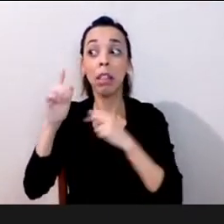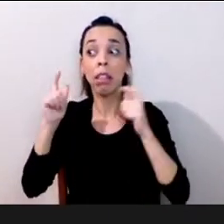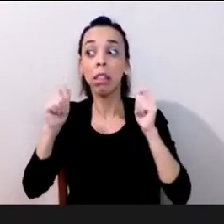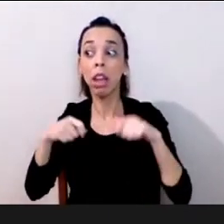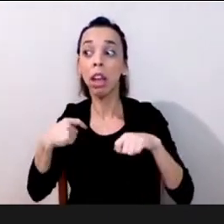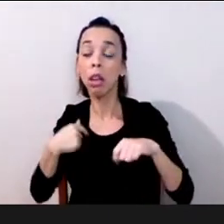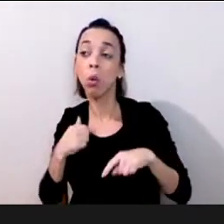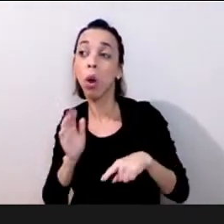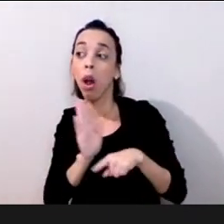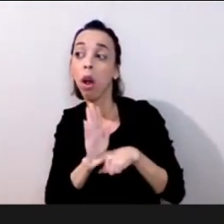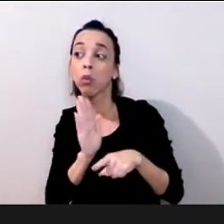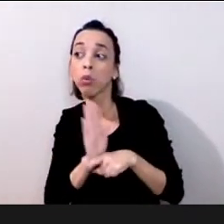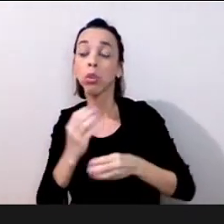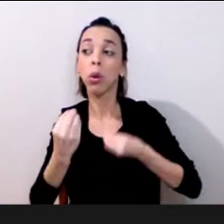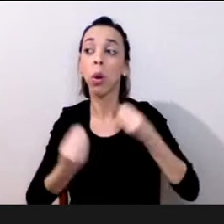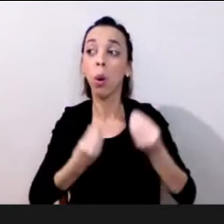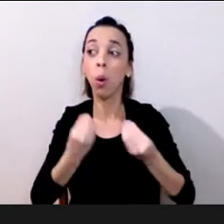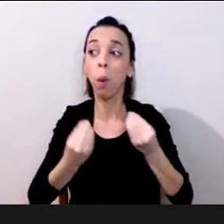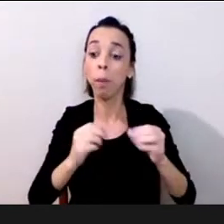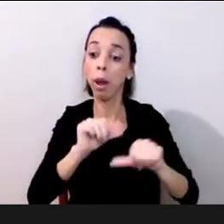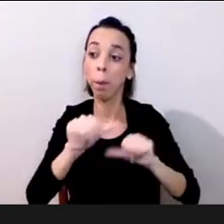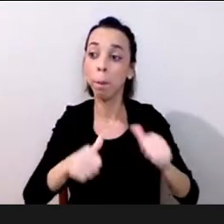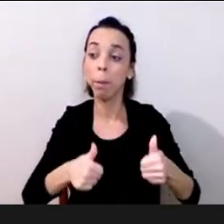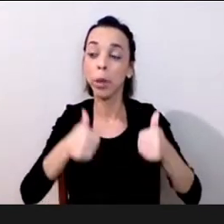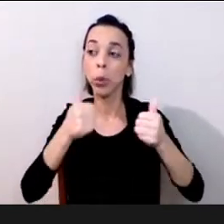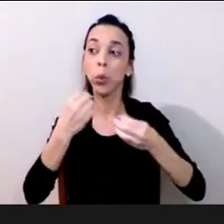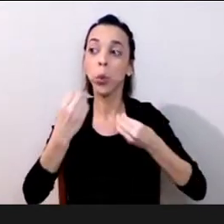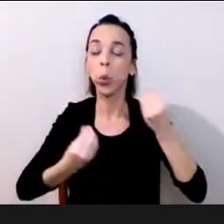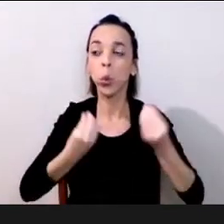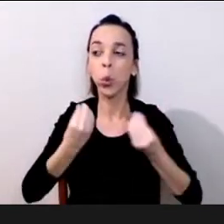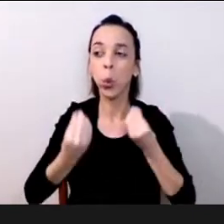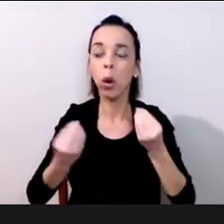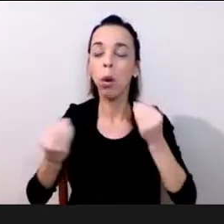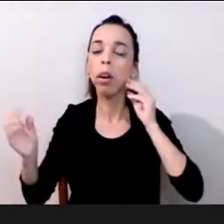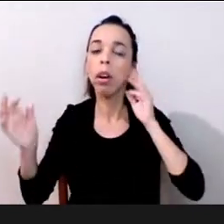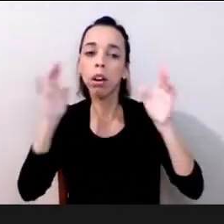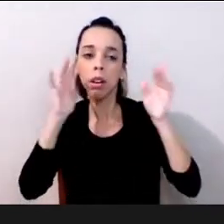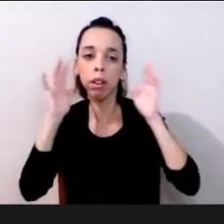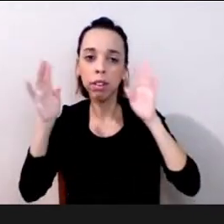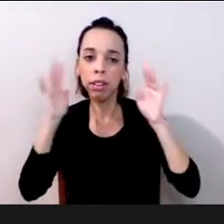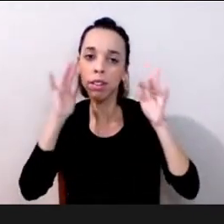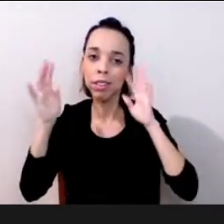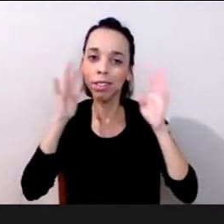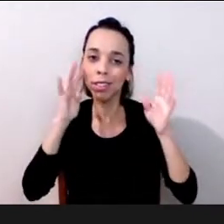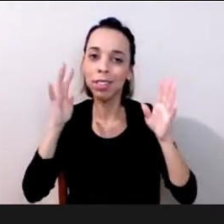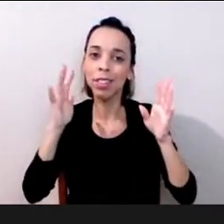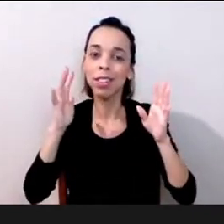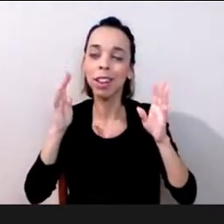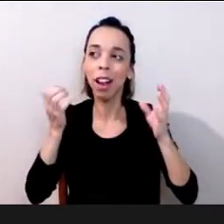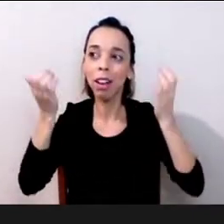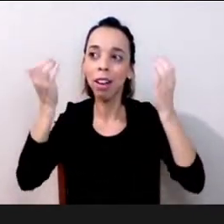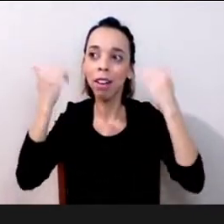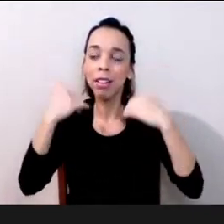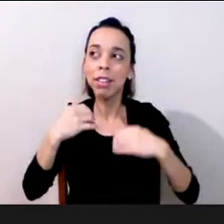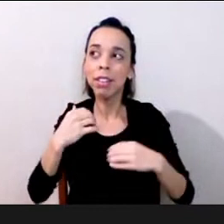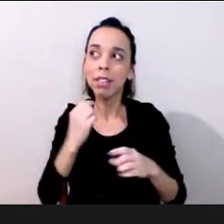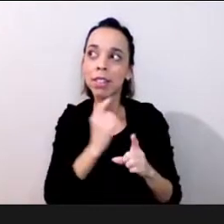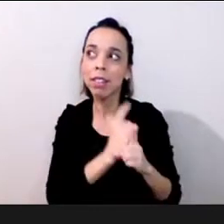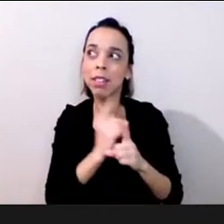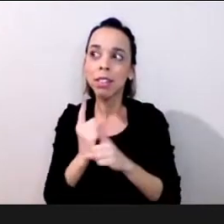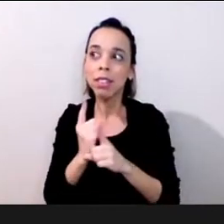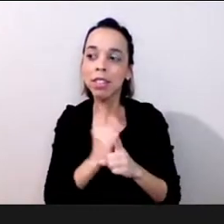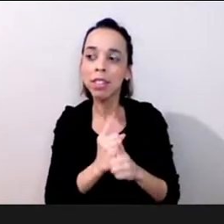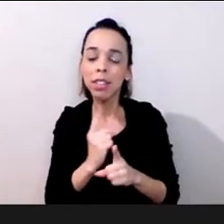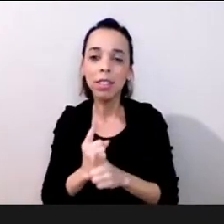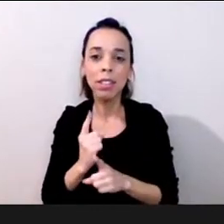o que eu posso fazer de melhor muitas vezes encontramos formas de motivação extraordinárias que foram feitas durante a pandemia